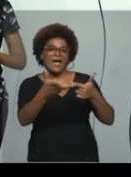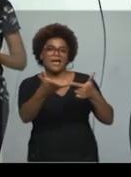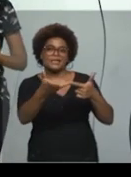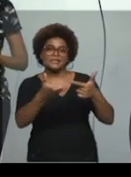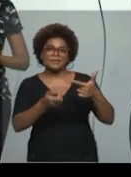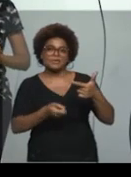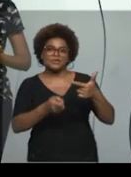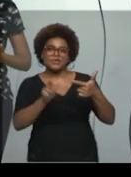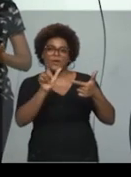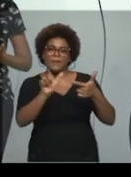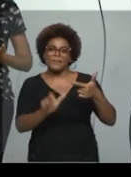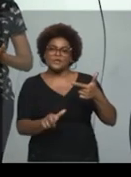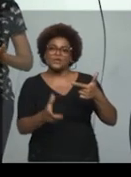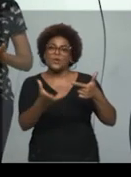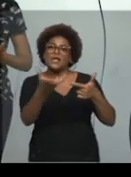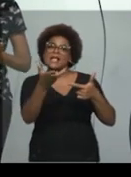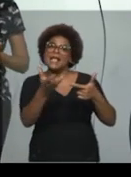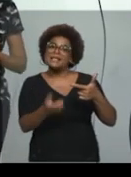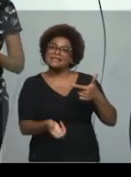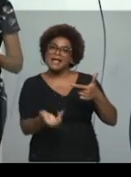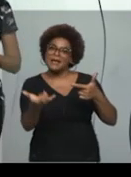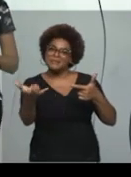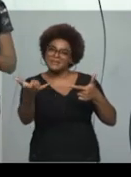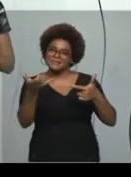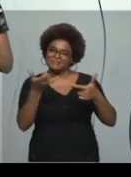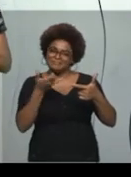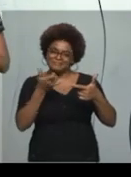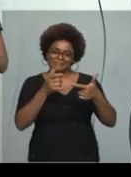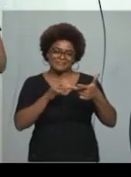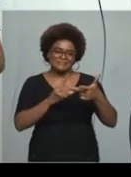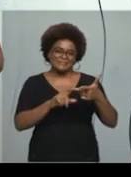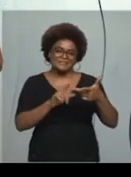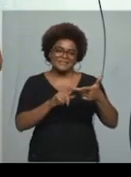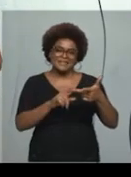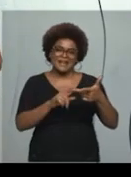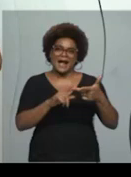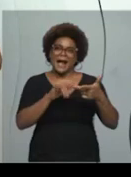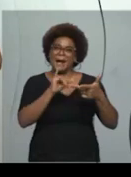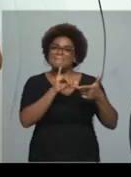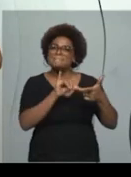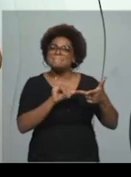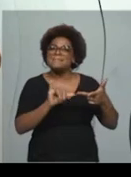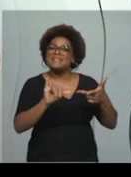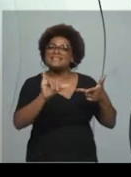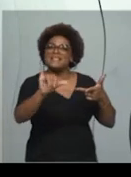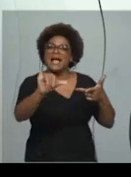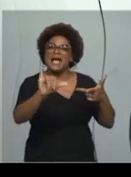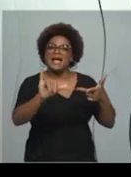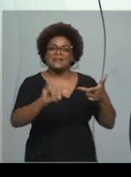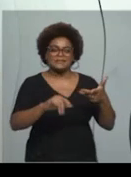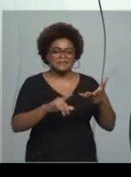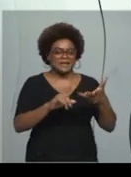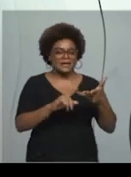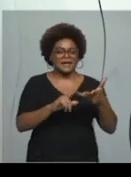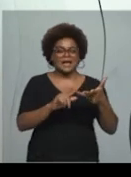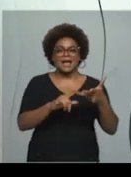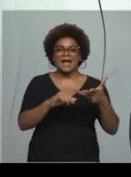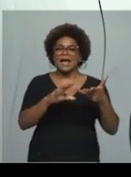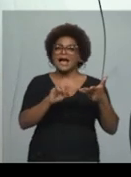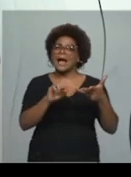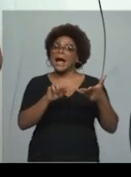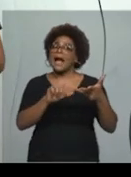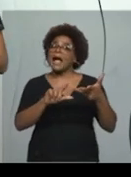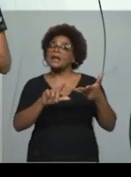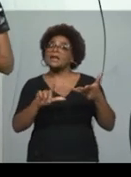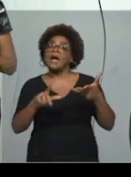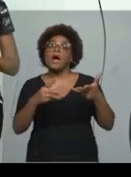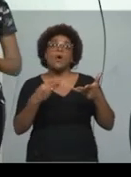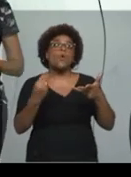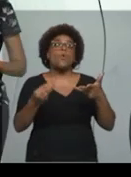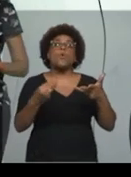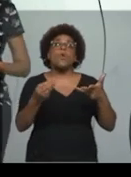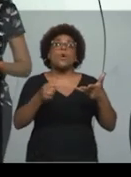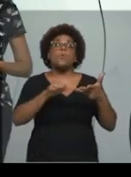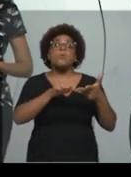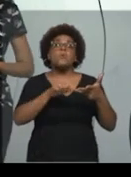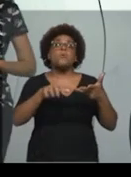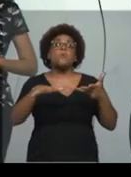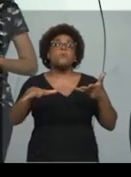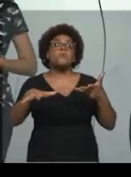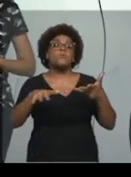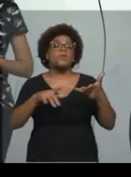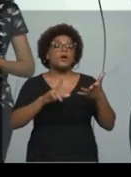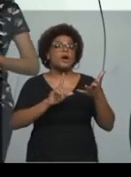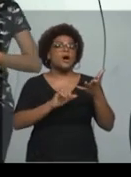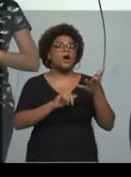a mensagem em si, nós temos o canal, que essa mensagem vai ser vinculada, nós temos o